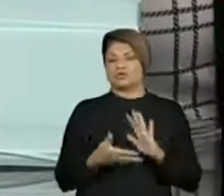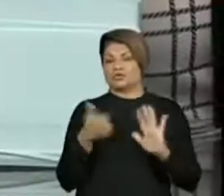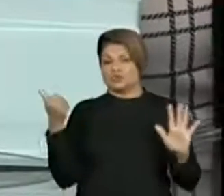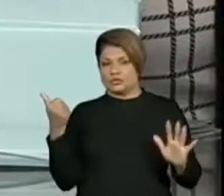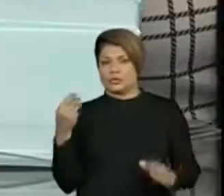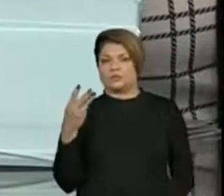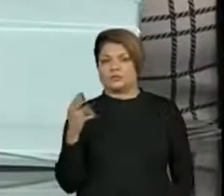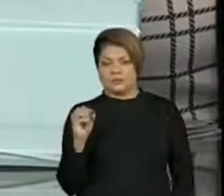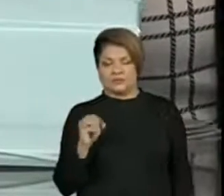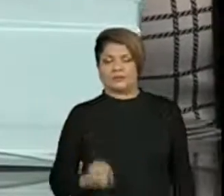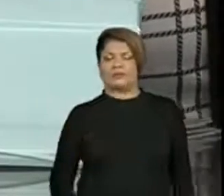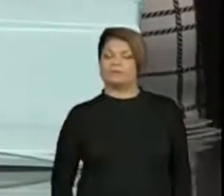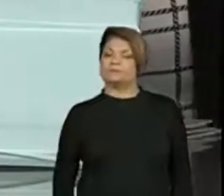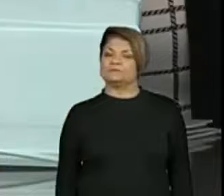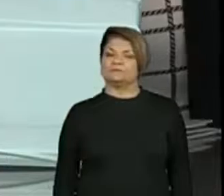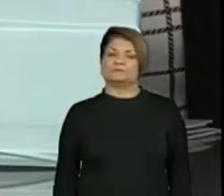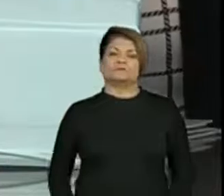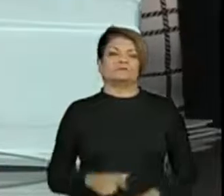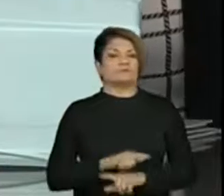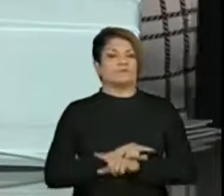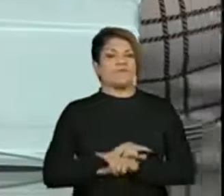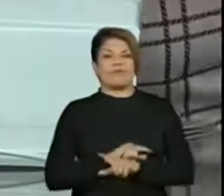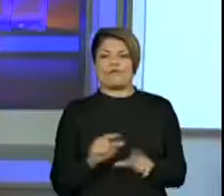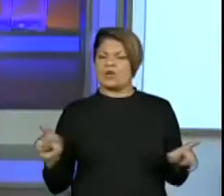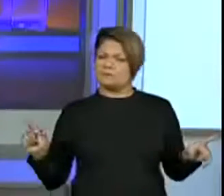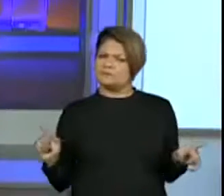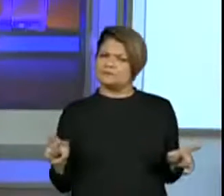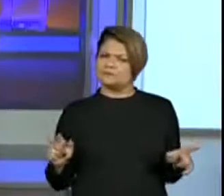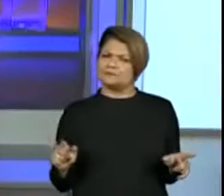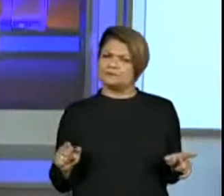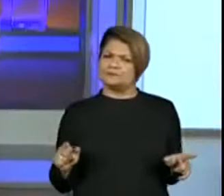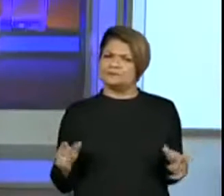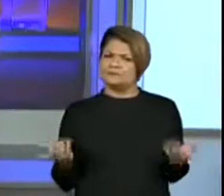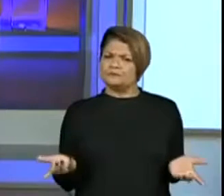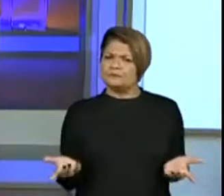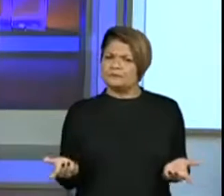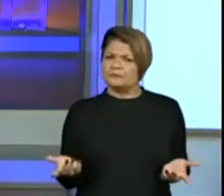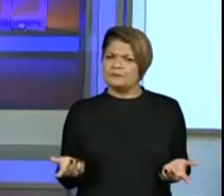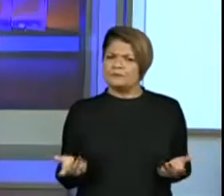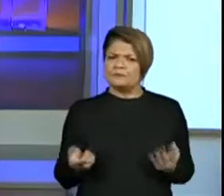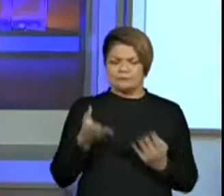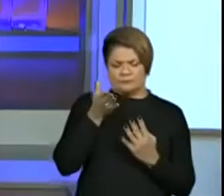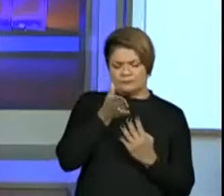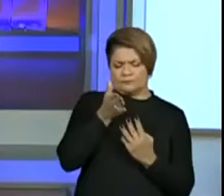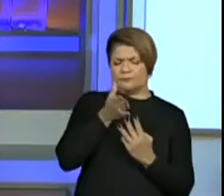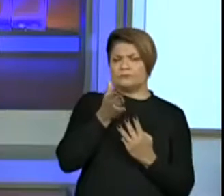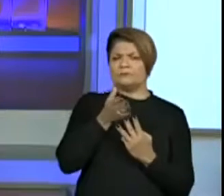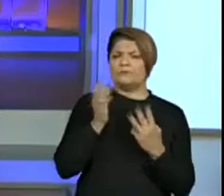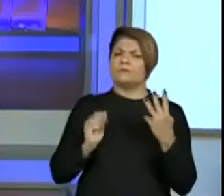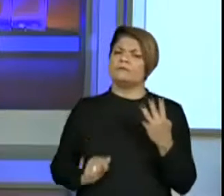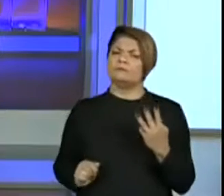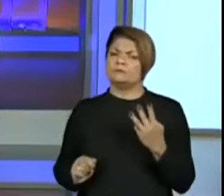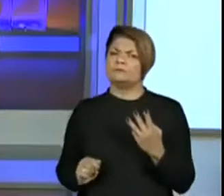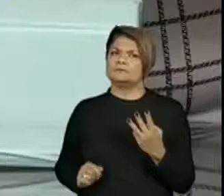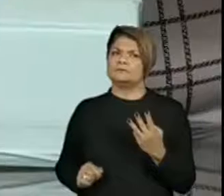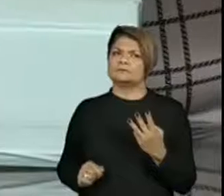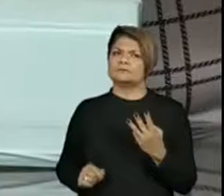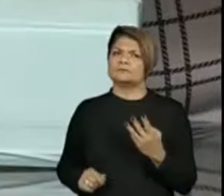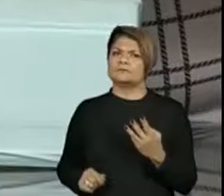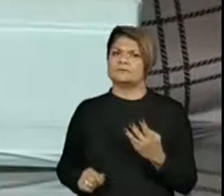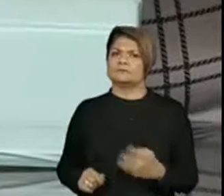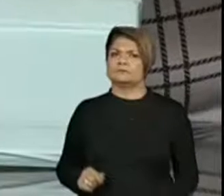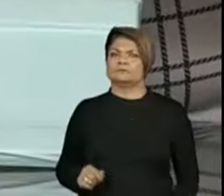daqui. Então, não ficaria nada na posição da dezena, professora? Isso, exatamente. Olha só.